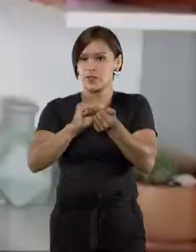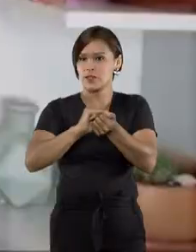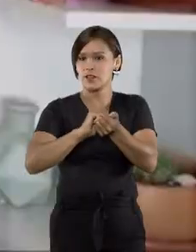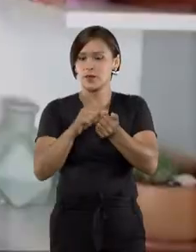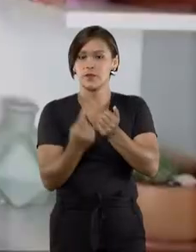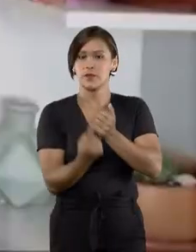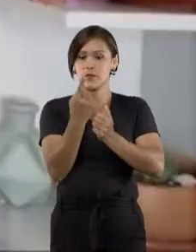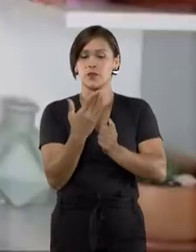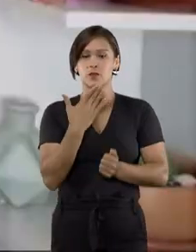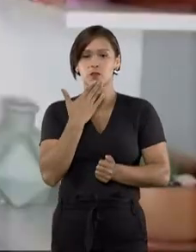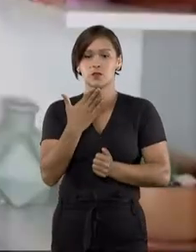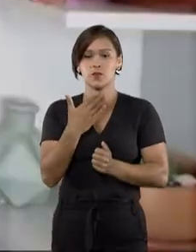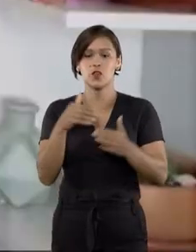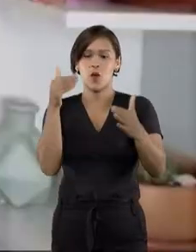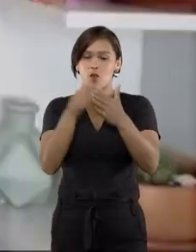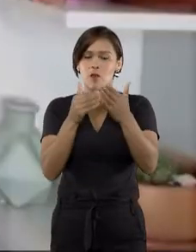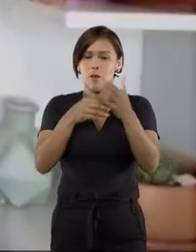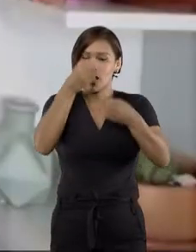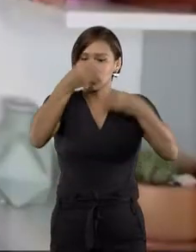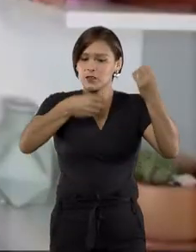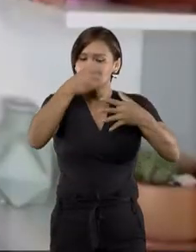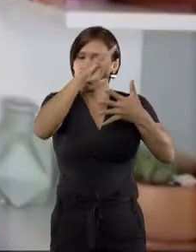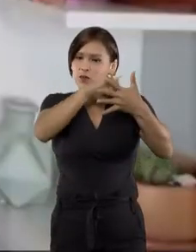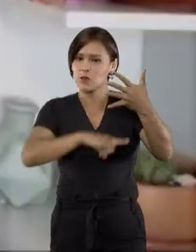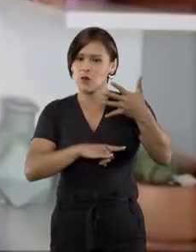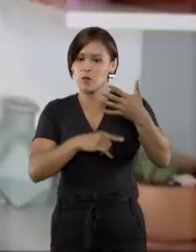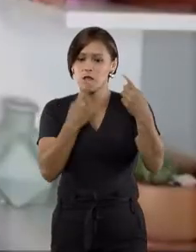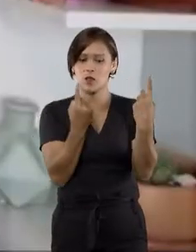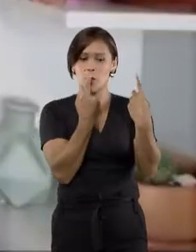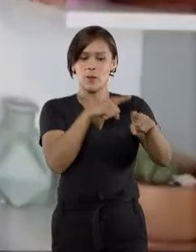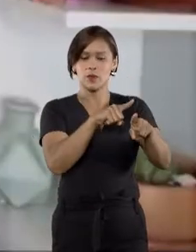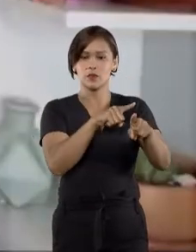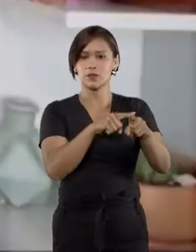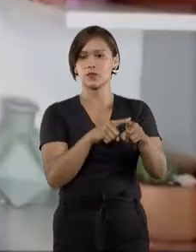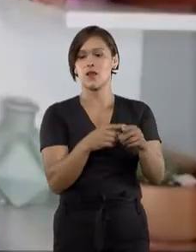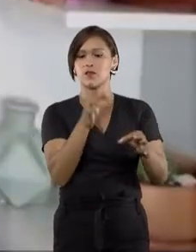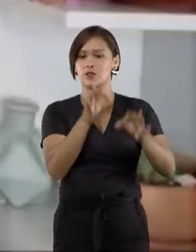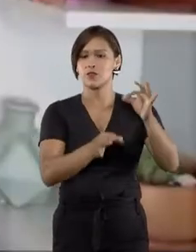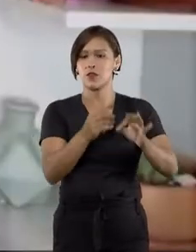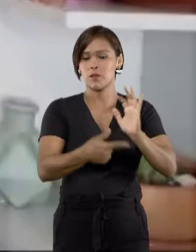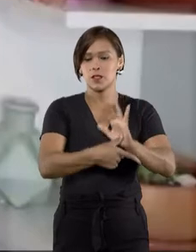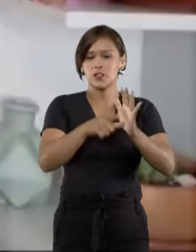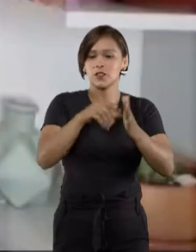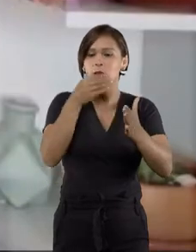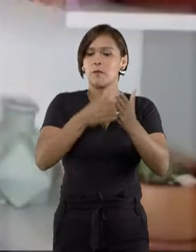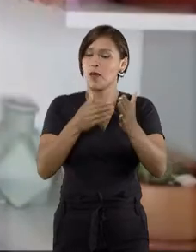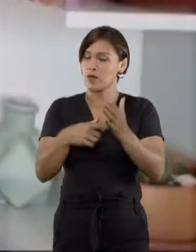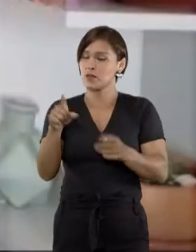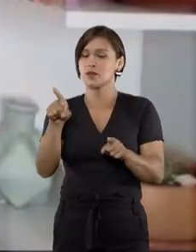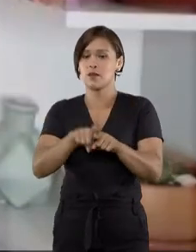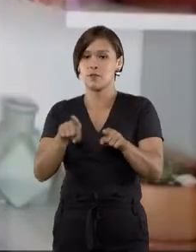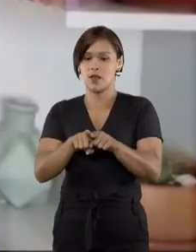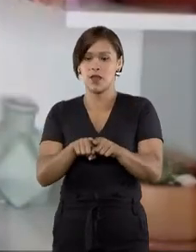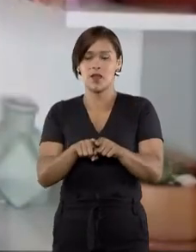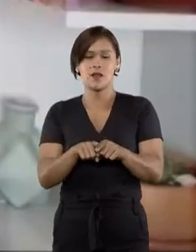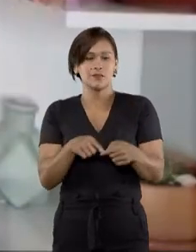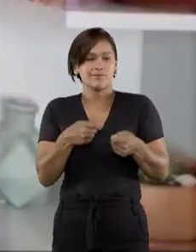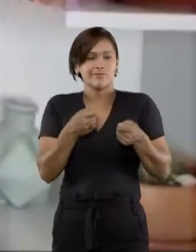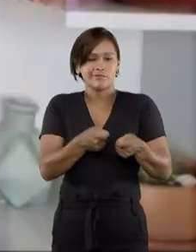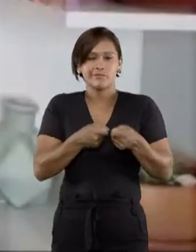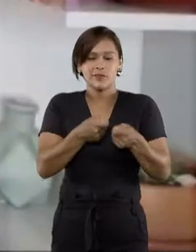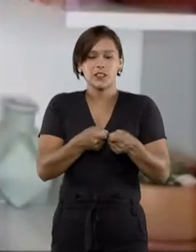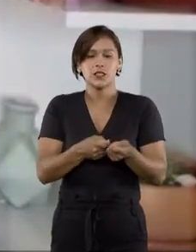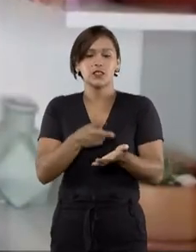Jato. Em um dos pedidos por meio de embargos de declaração opostos contra o julgamento de embargos anteriores, a defesa insistia que a